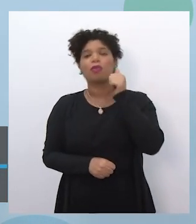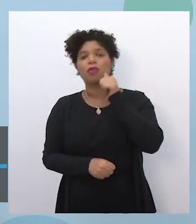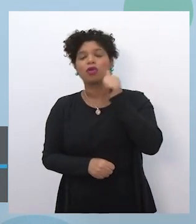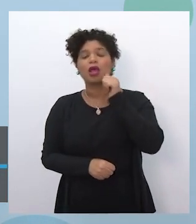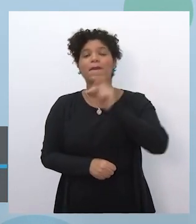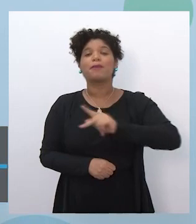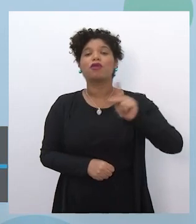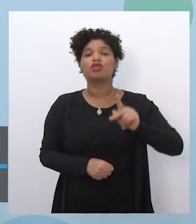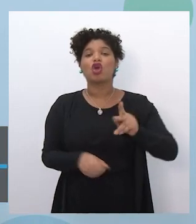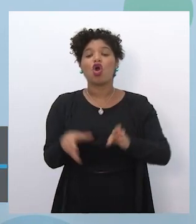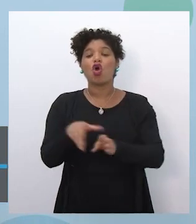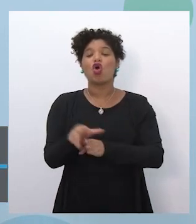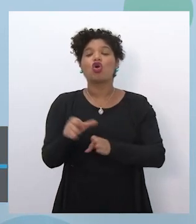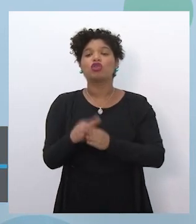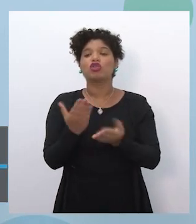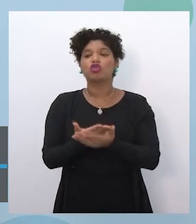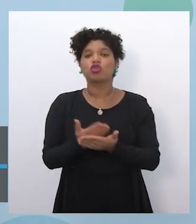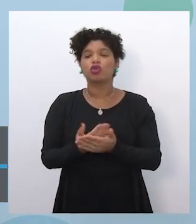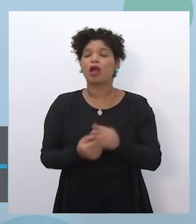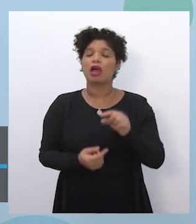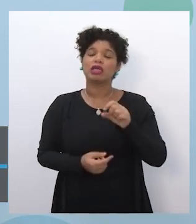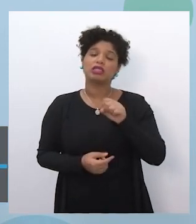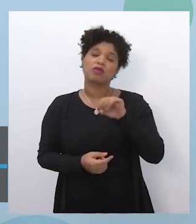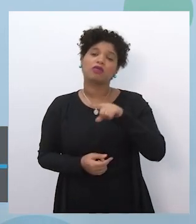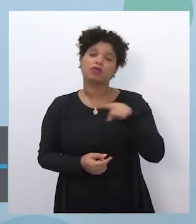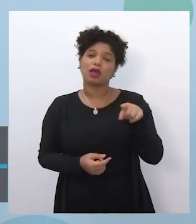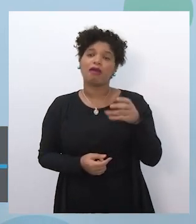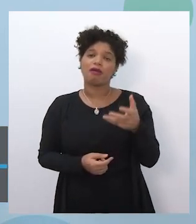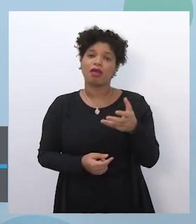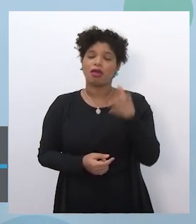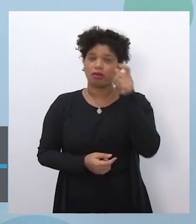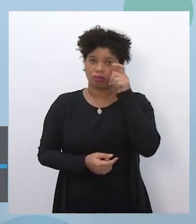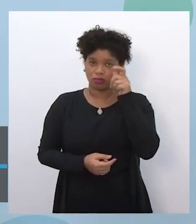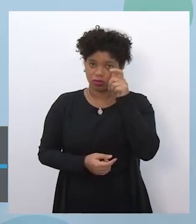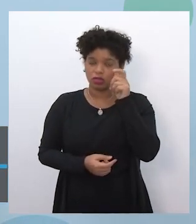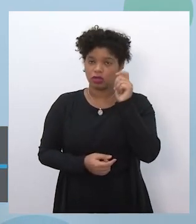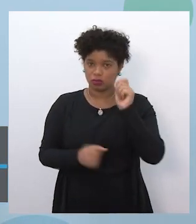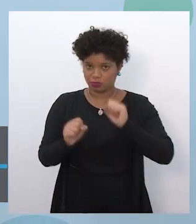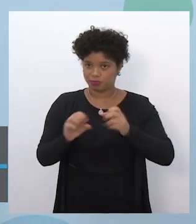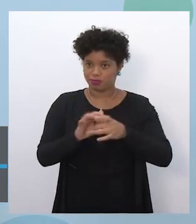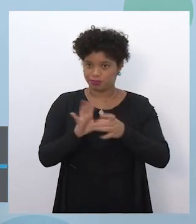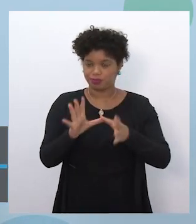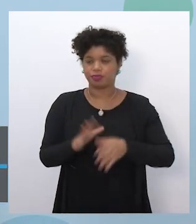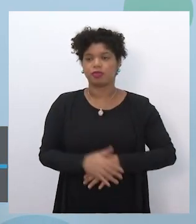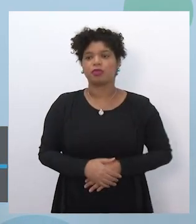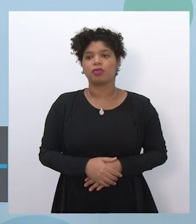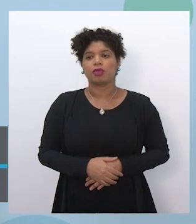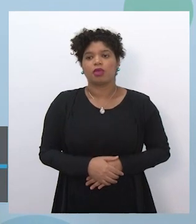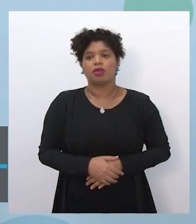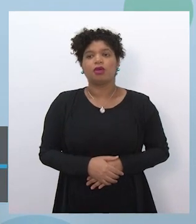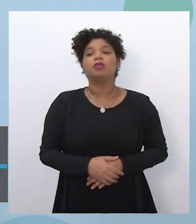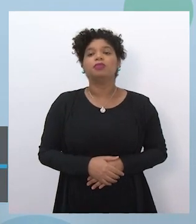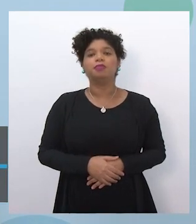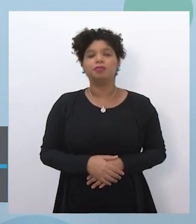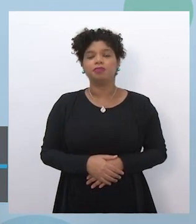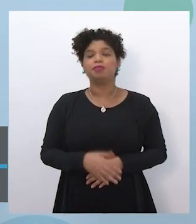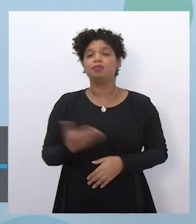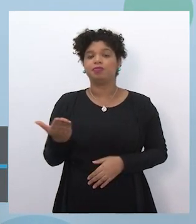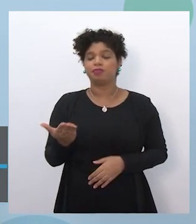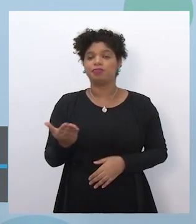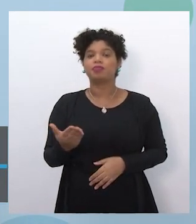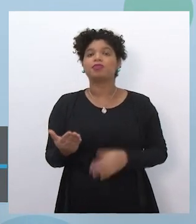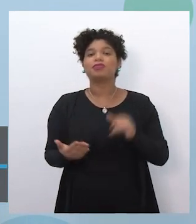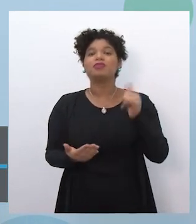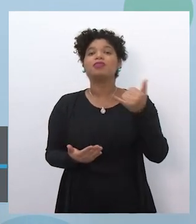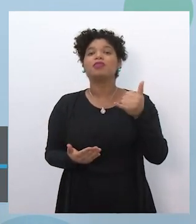é uma formação opcional para aqueles que têm interesse em atuar nessa função. Sobre o CHIF, se ainda é